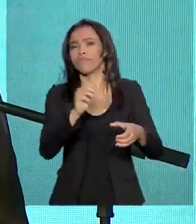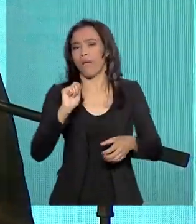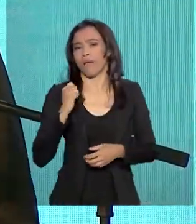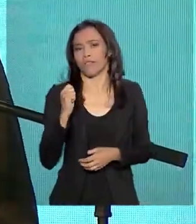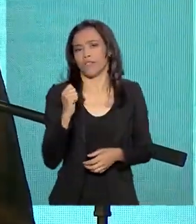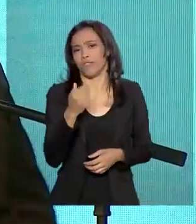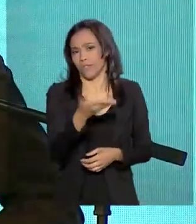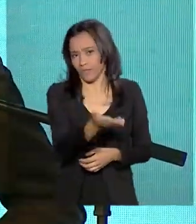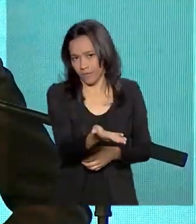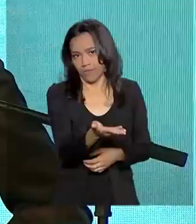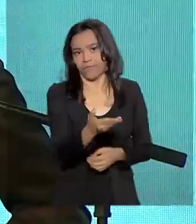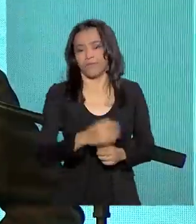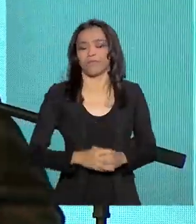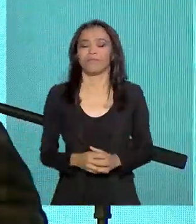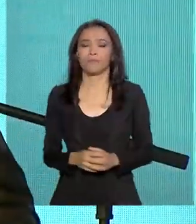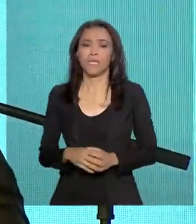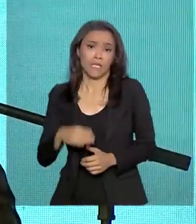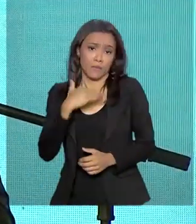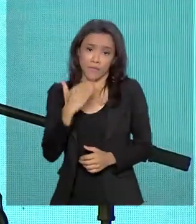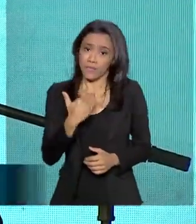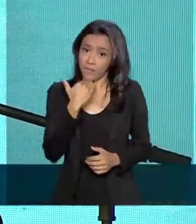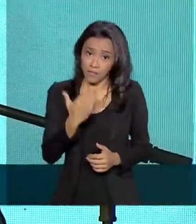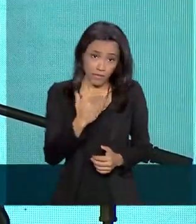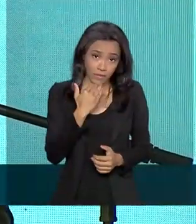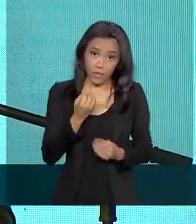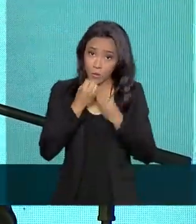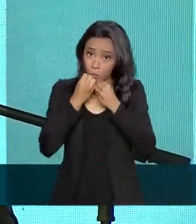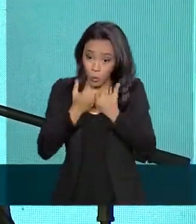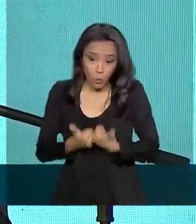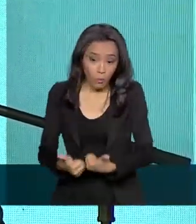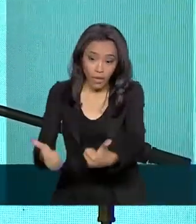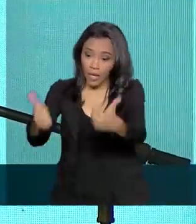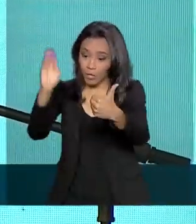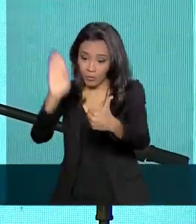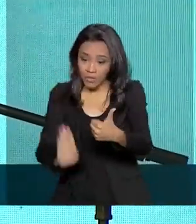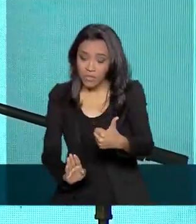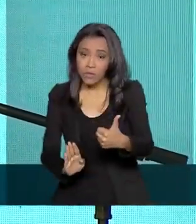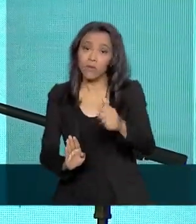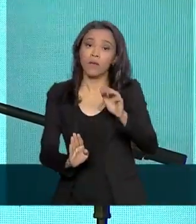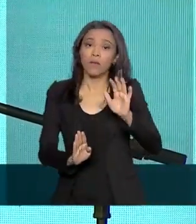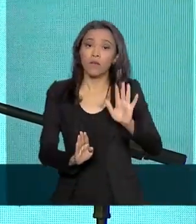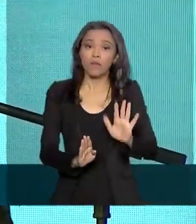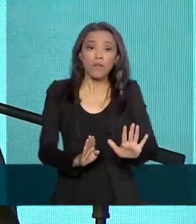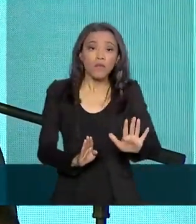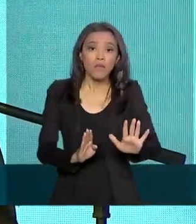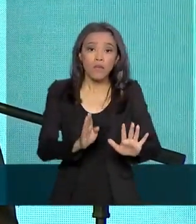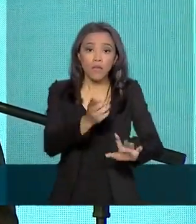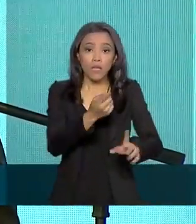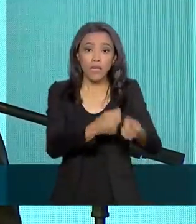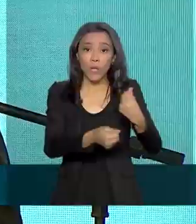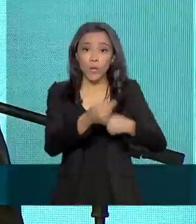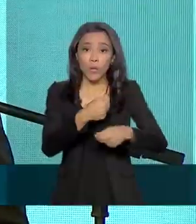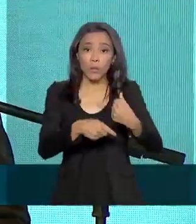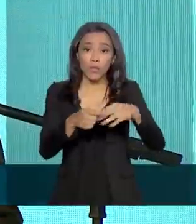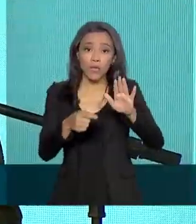Chegarei lá. Não adianta tudo ir bem no Brasil e a economia ir mal.